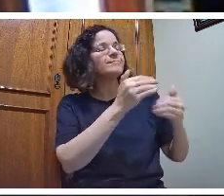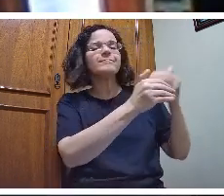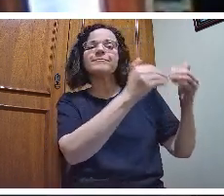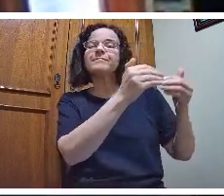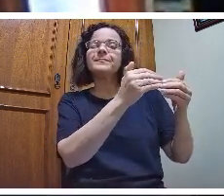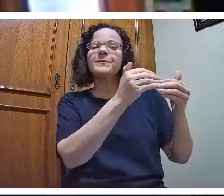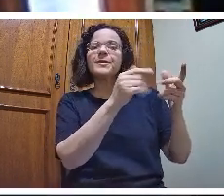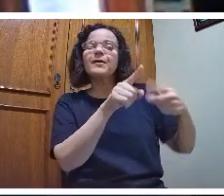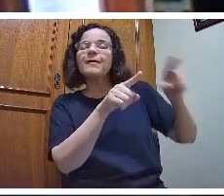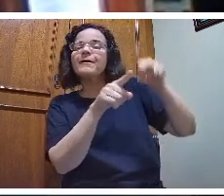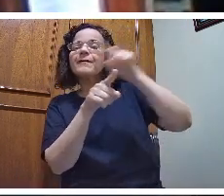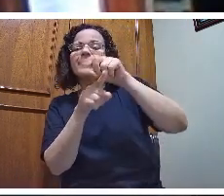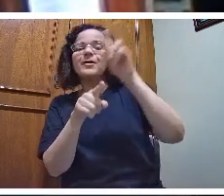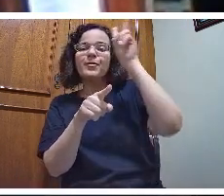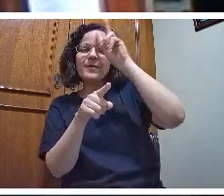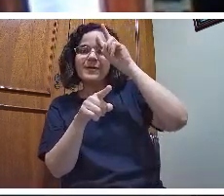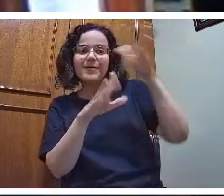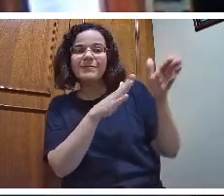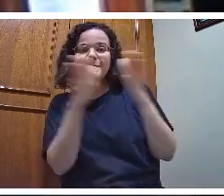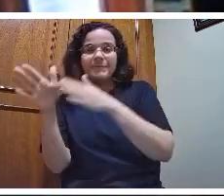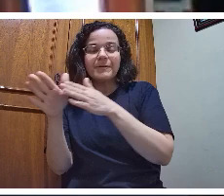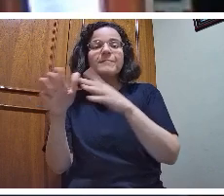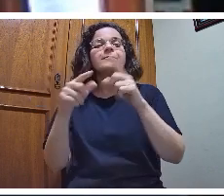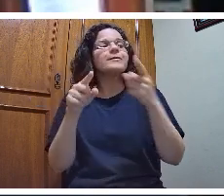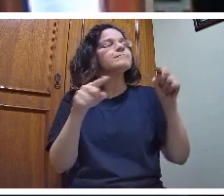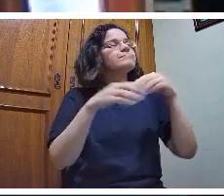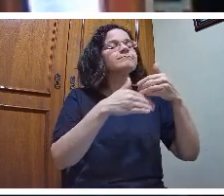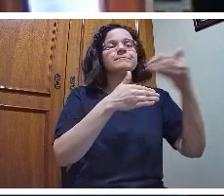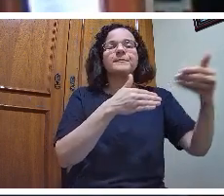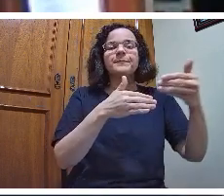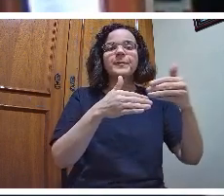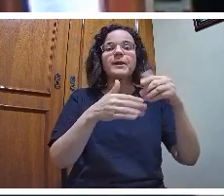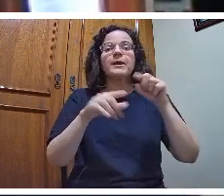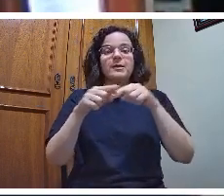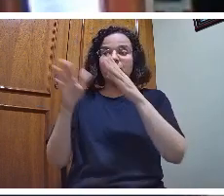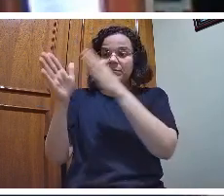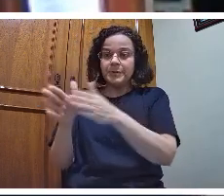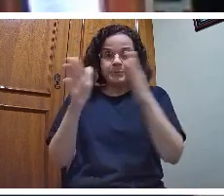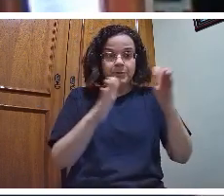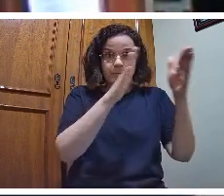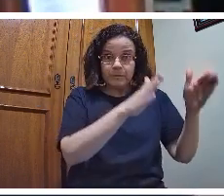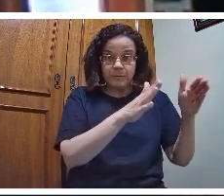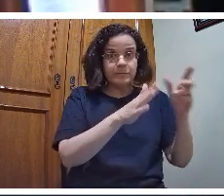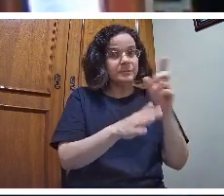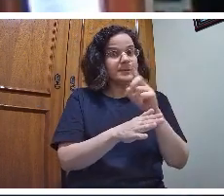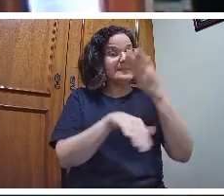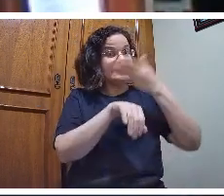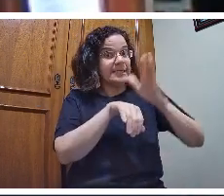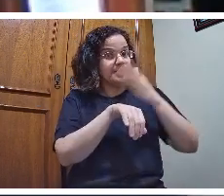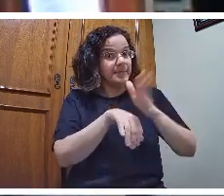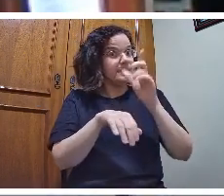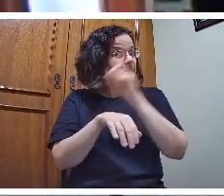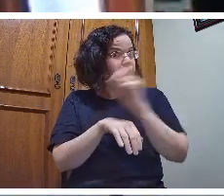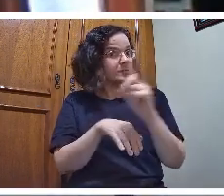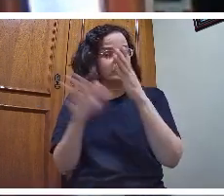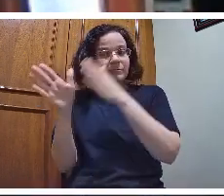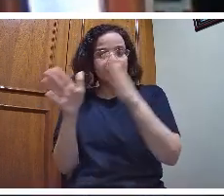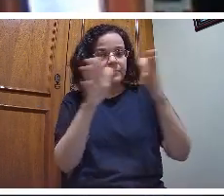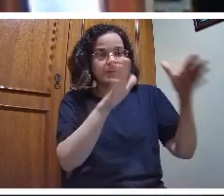momentos não são sequenciais, eles são sequenciais no planejamento. Na prática, eles se interligam, eles se